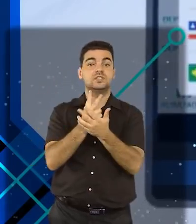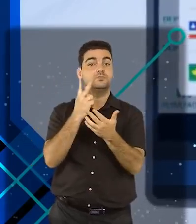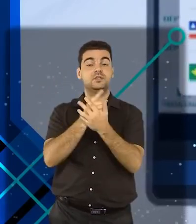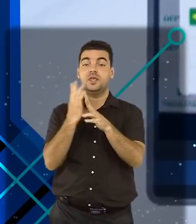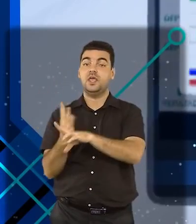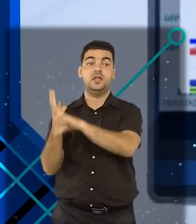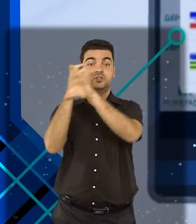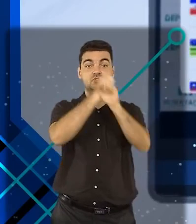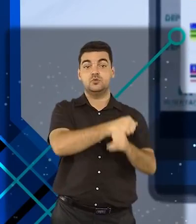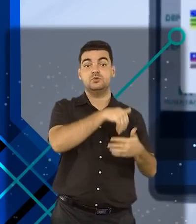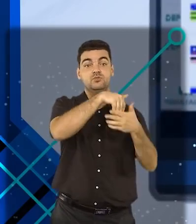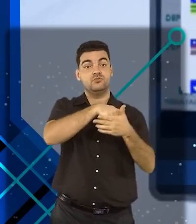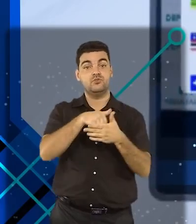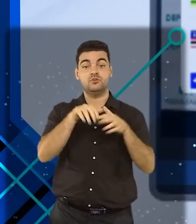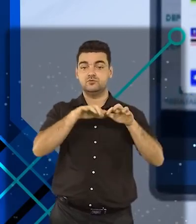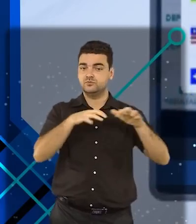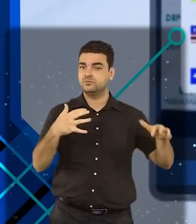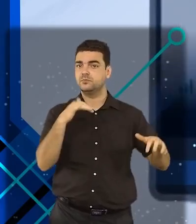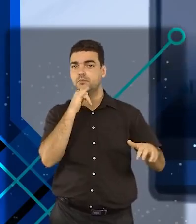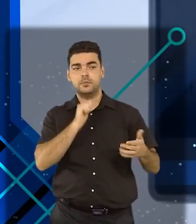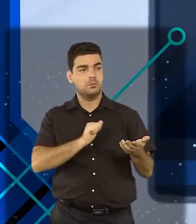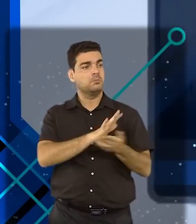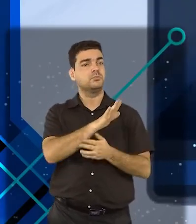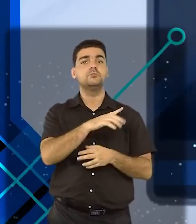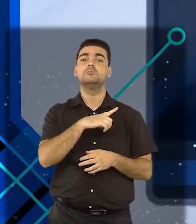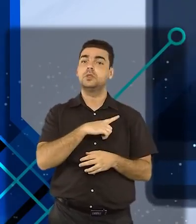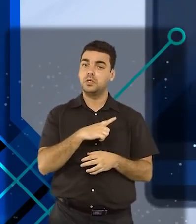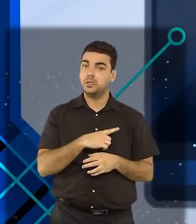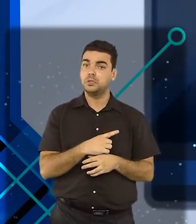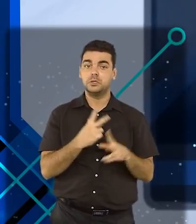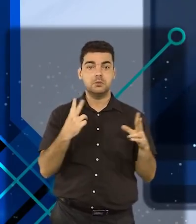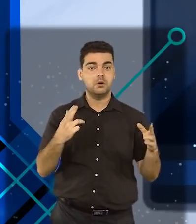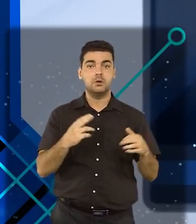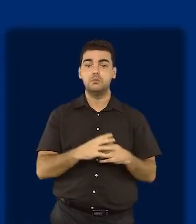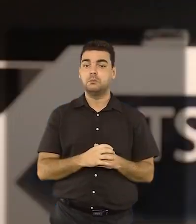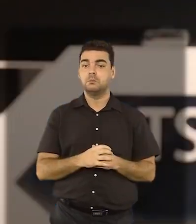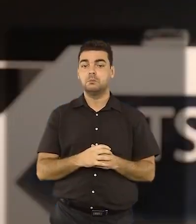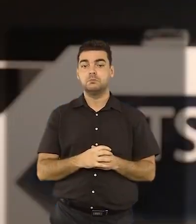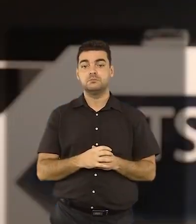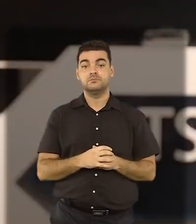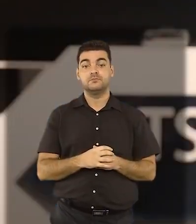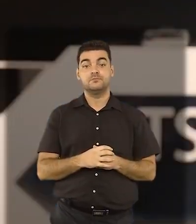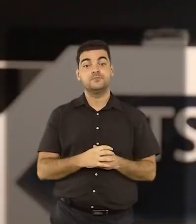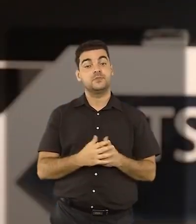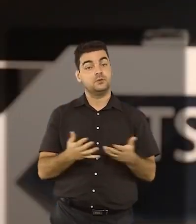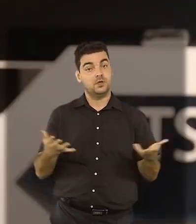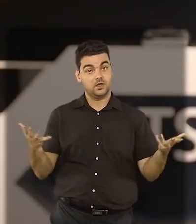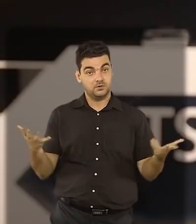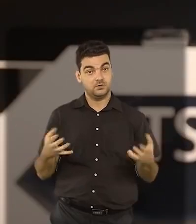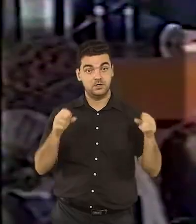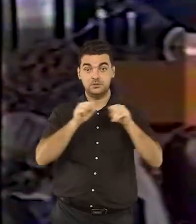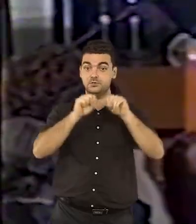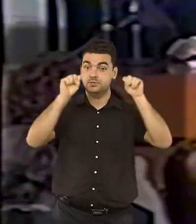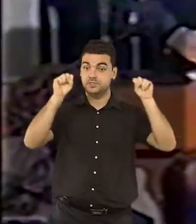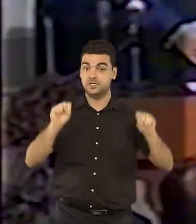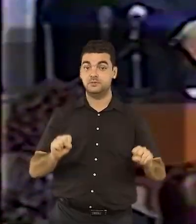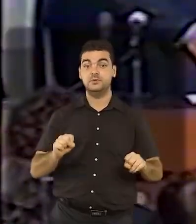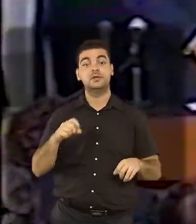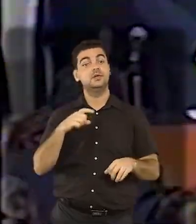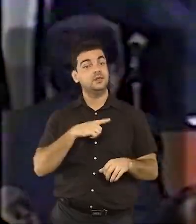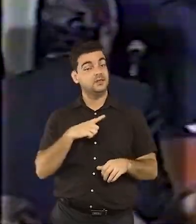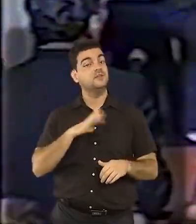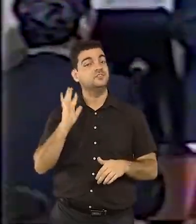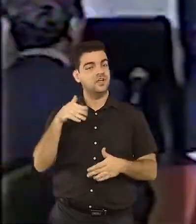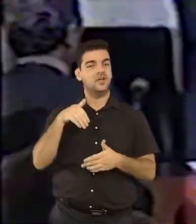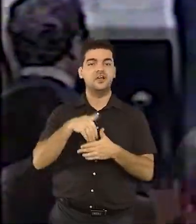votos de cada um dos boletins de urna impressos pelas urnas eletrônicas. Nesse sistema, se deu a